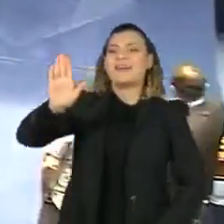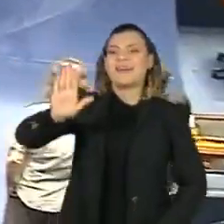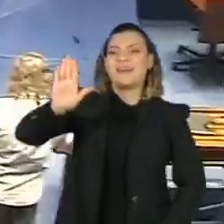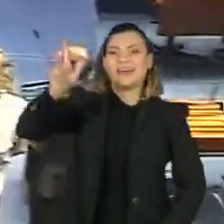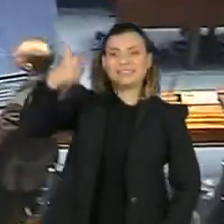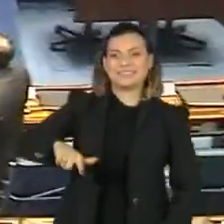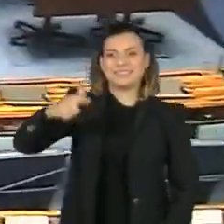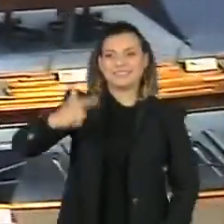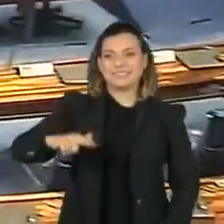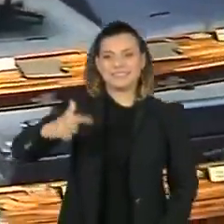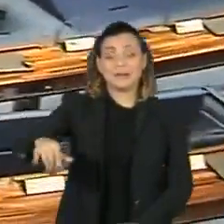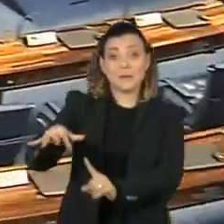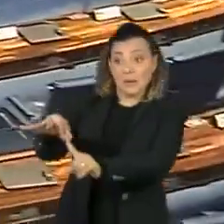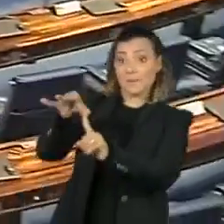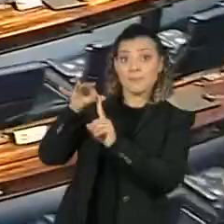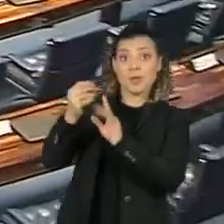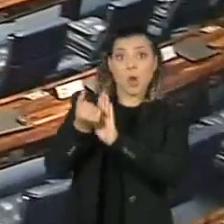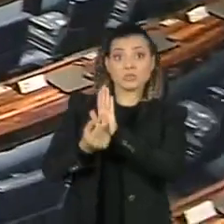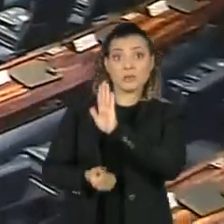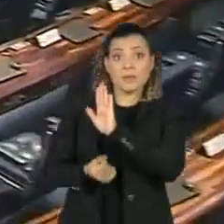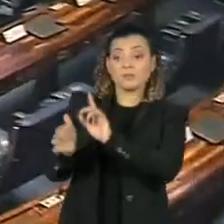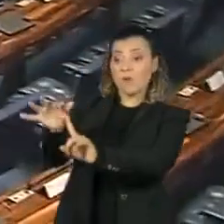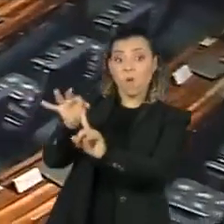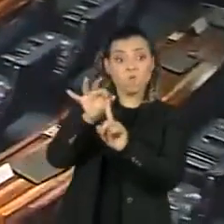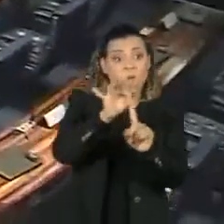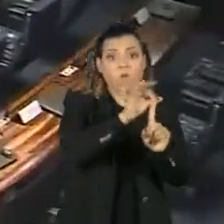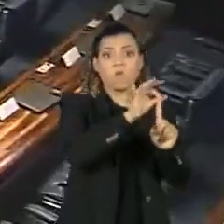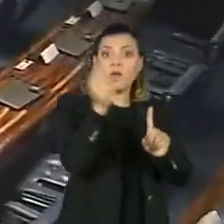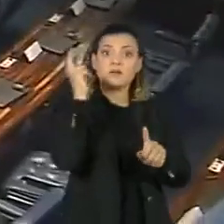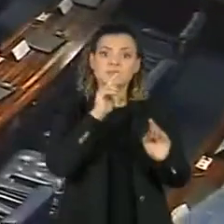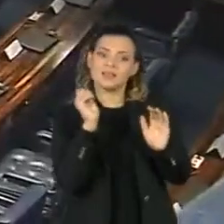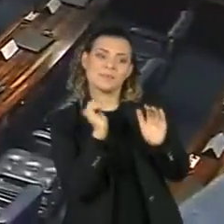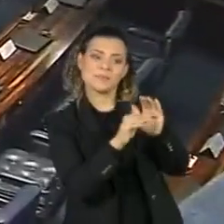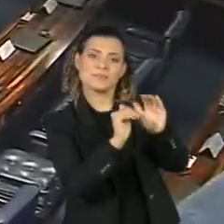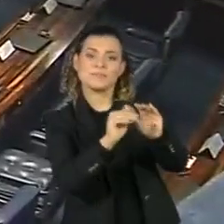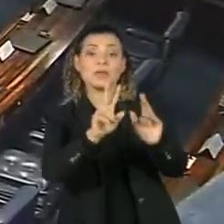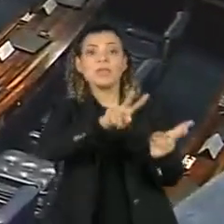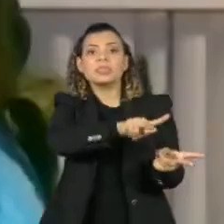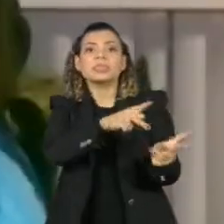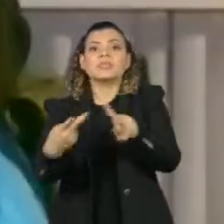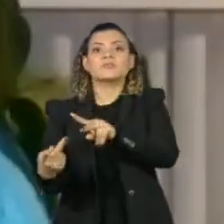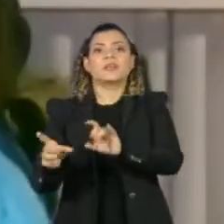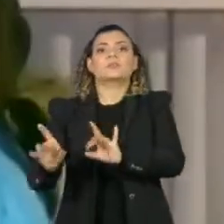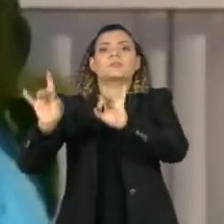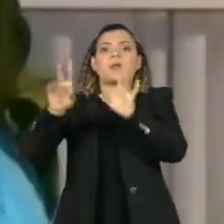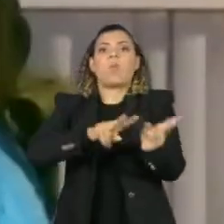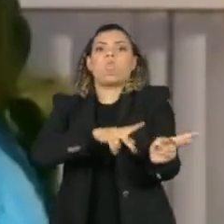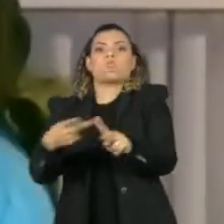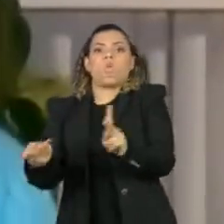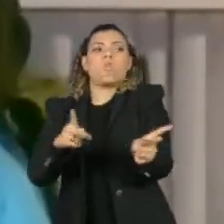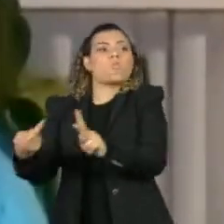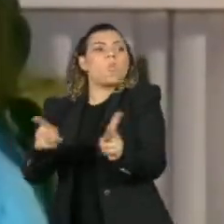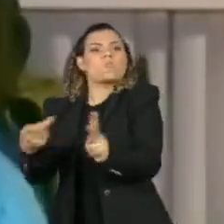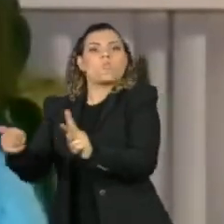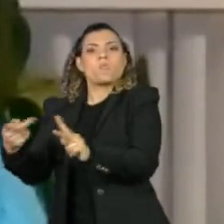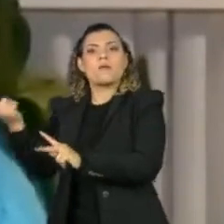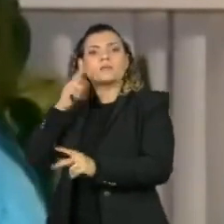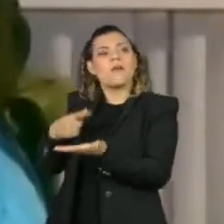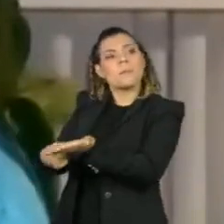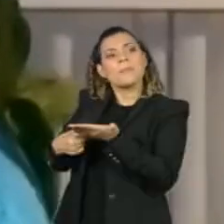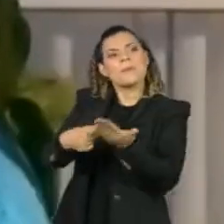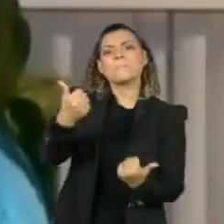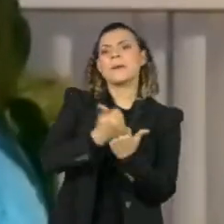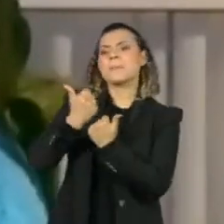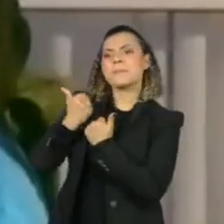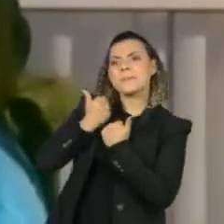parlamento está indicando esses piques orçamentares, que do ponto de vista jurídico se chamam transferências especiais, ele consegue formar sua base de